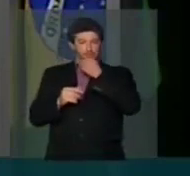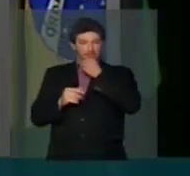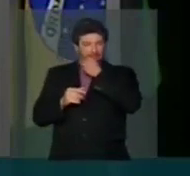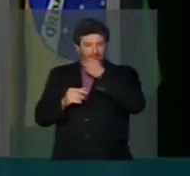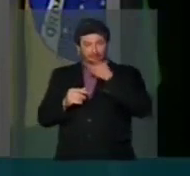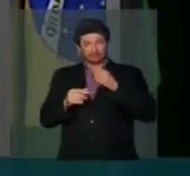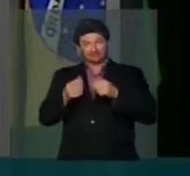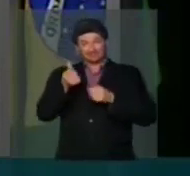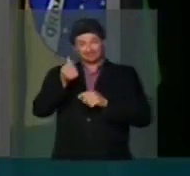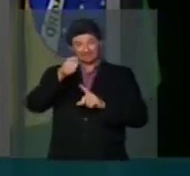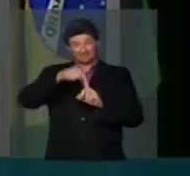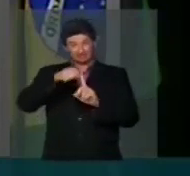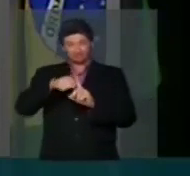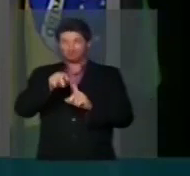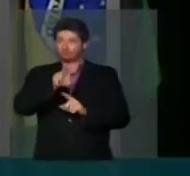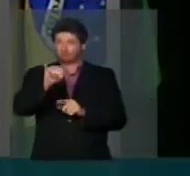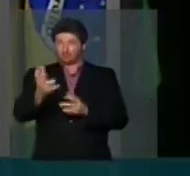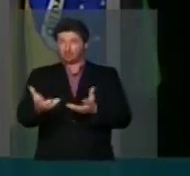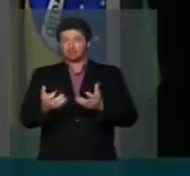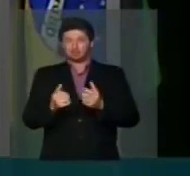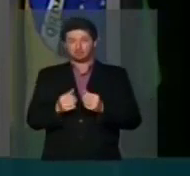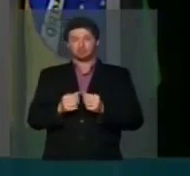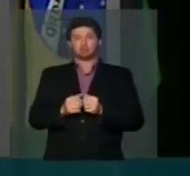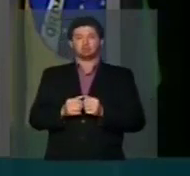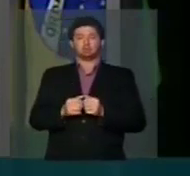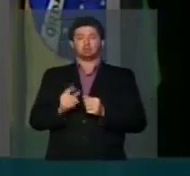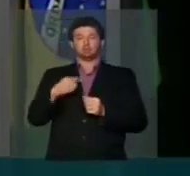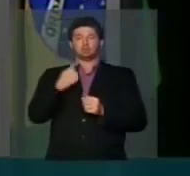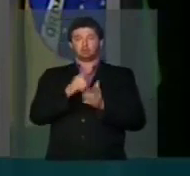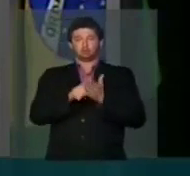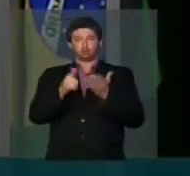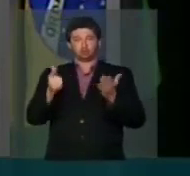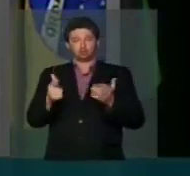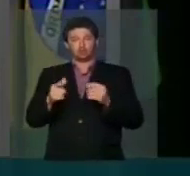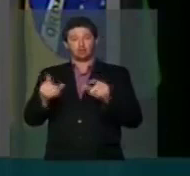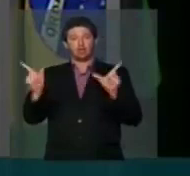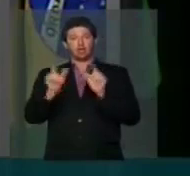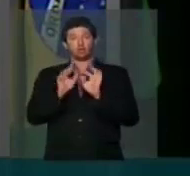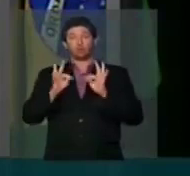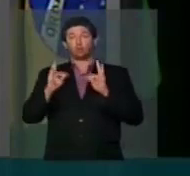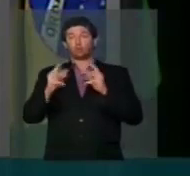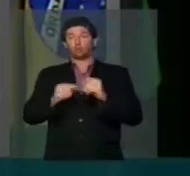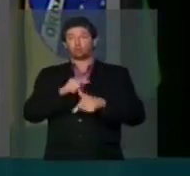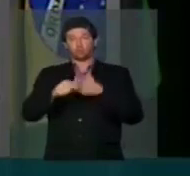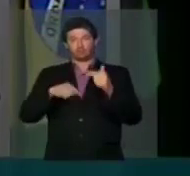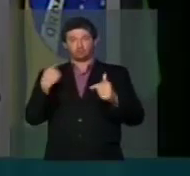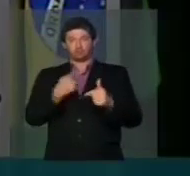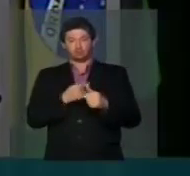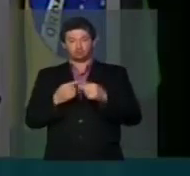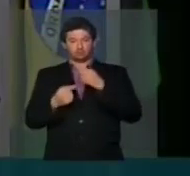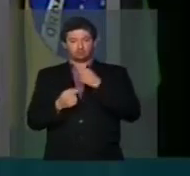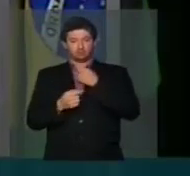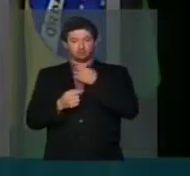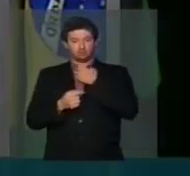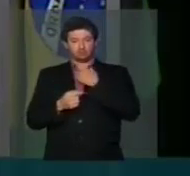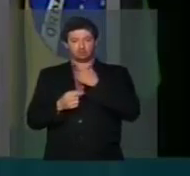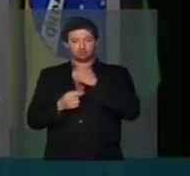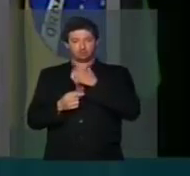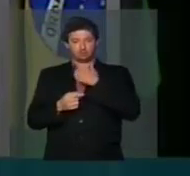seis meses vocês receberão, através do nosso jornal, um resumo de todo o nosso trabalho. Quero também